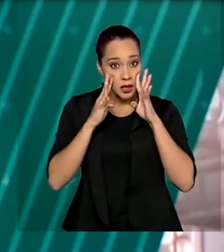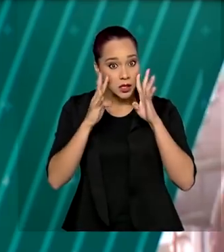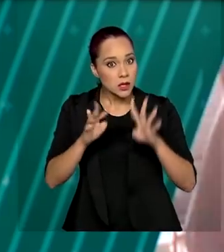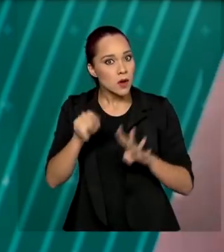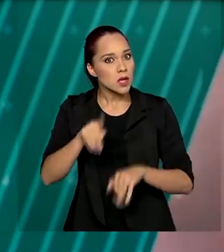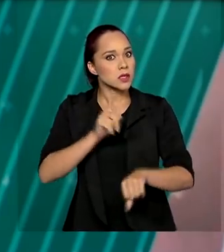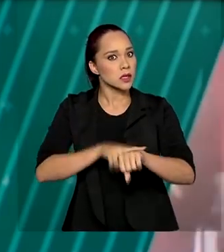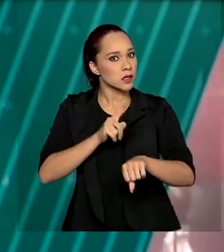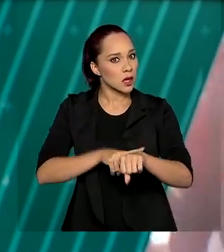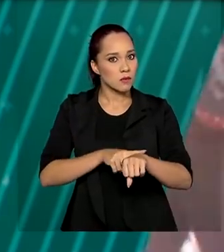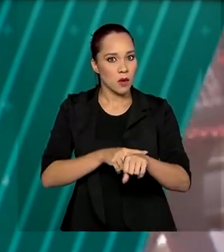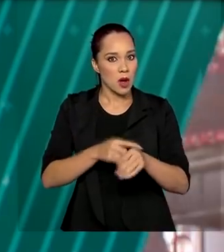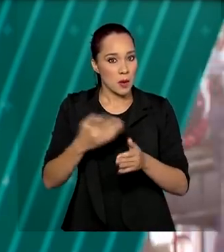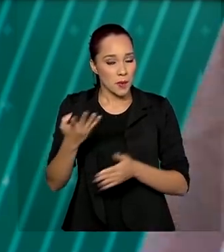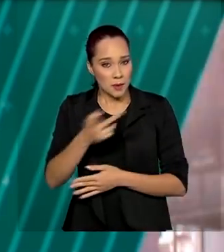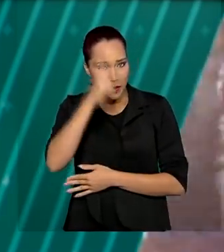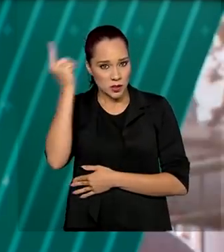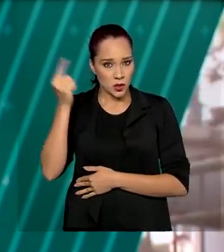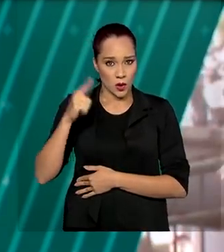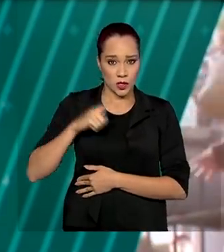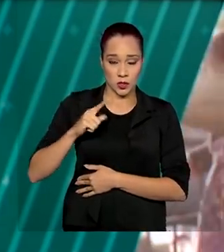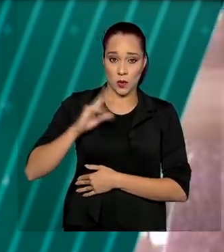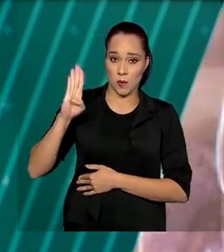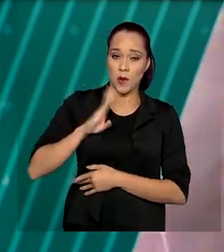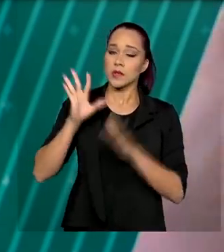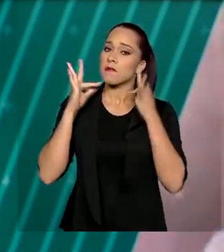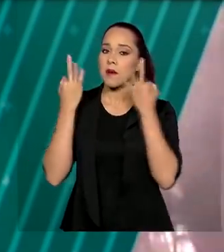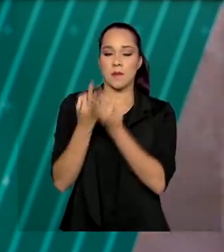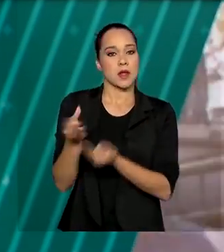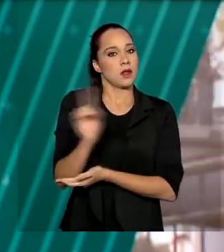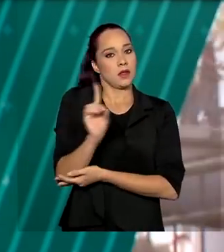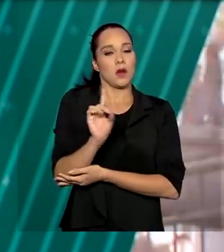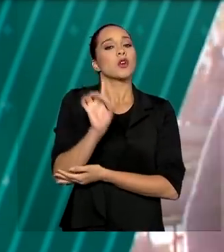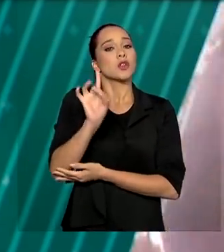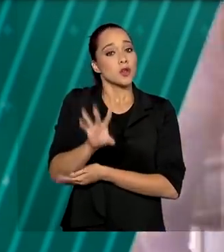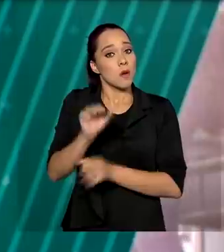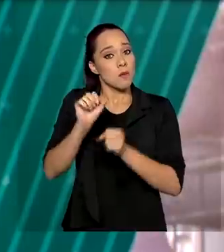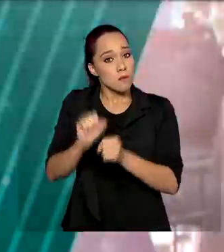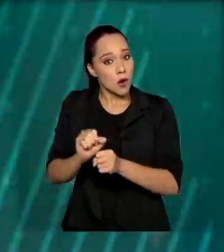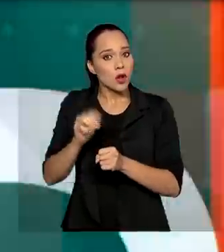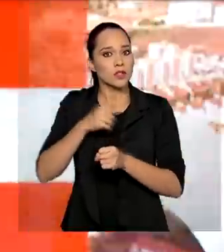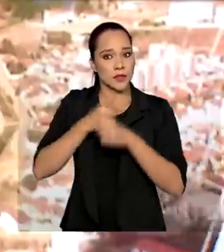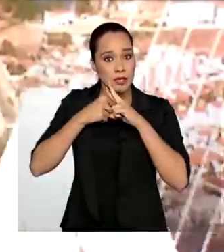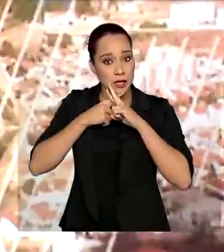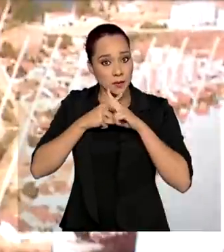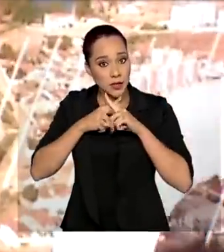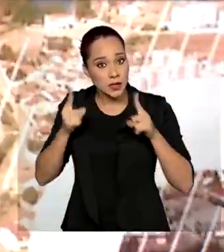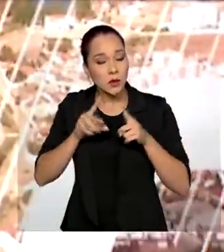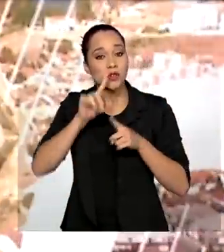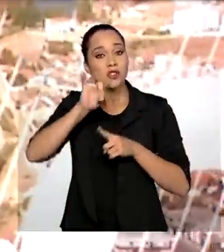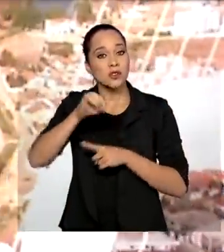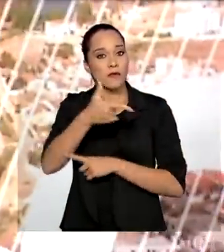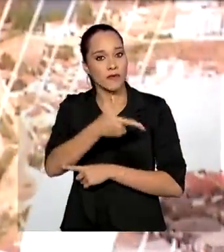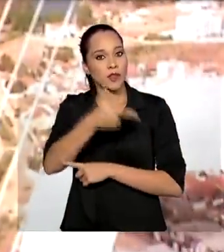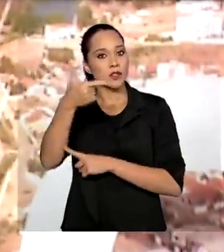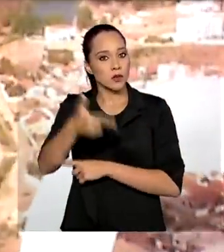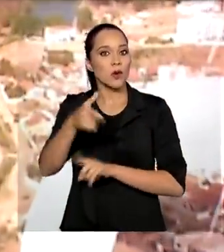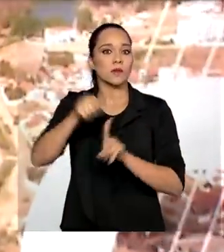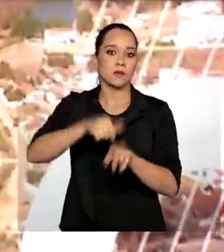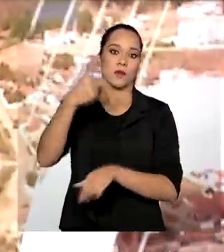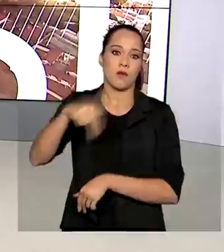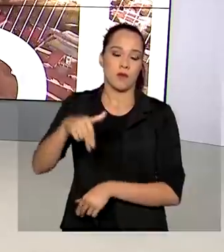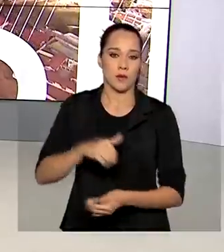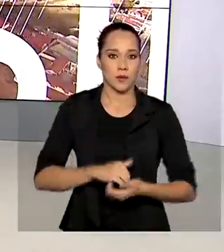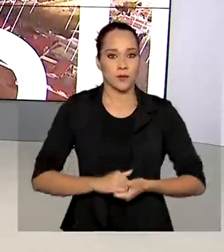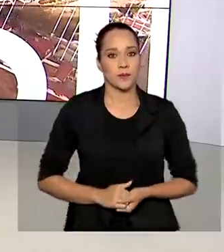esse prazo não vale para beneficiários do Bolsa Família, que só vão poder fazer a contestação a partir de 22 de novembro.